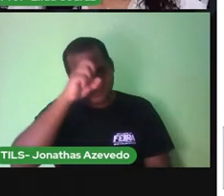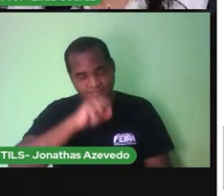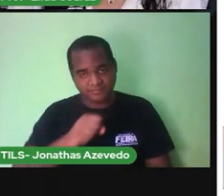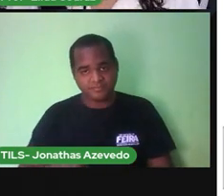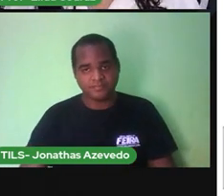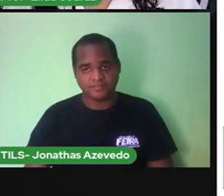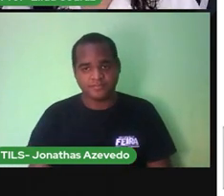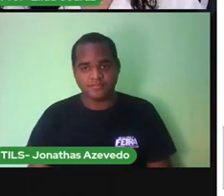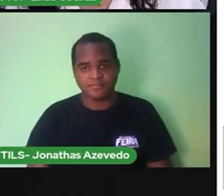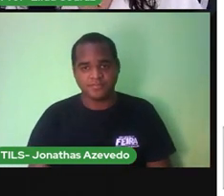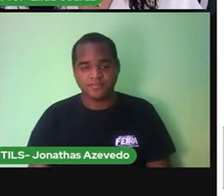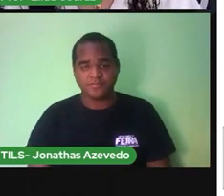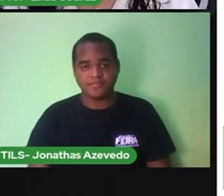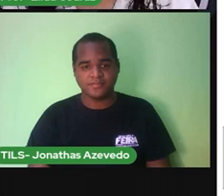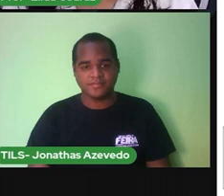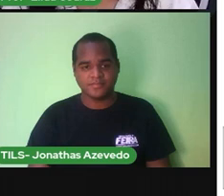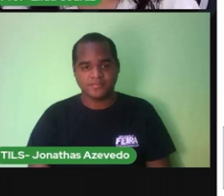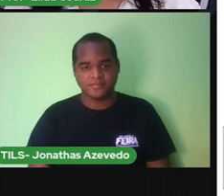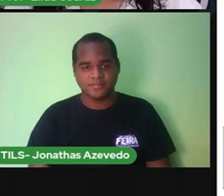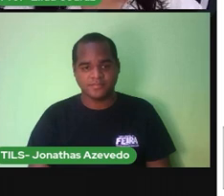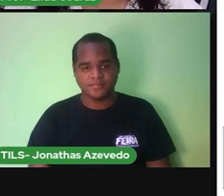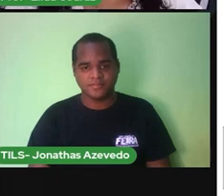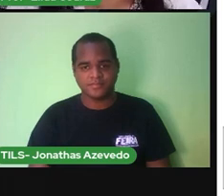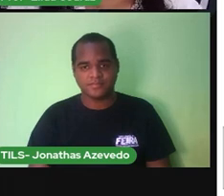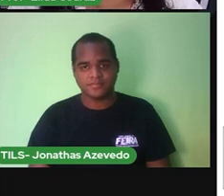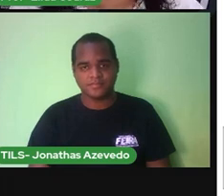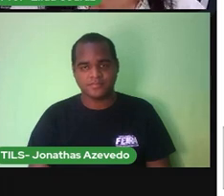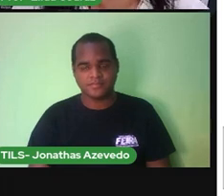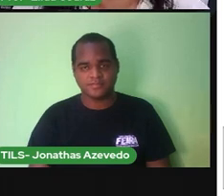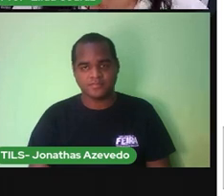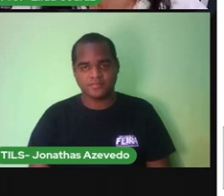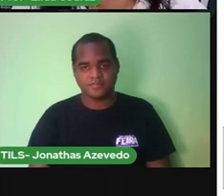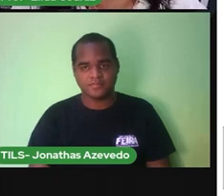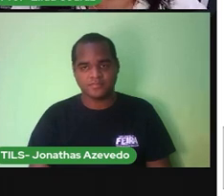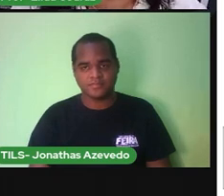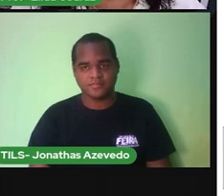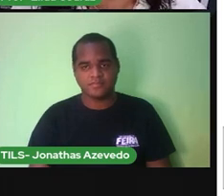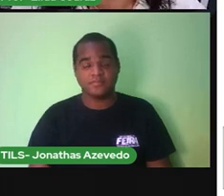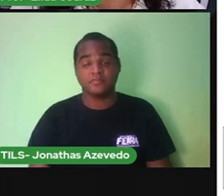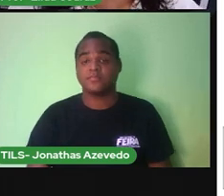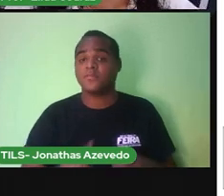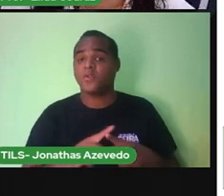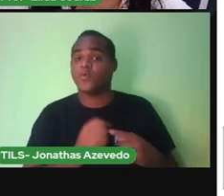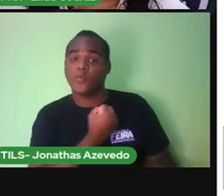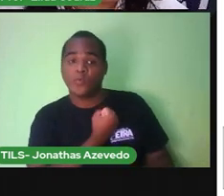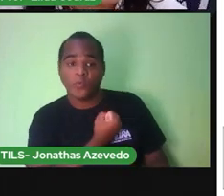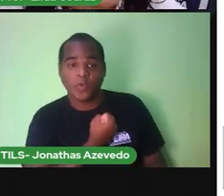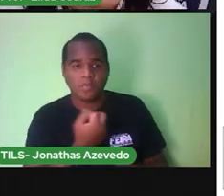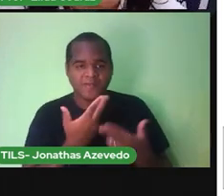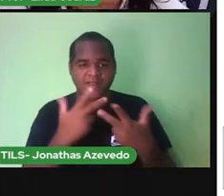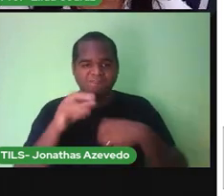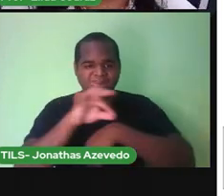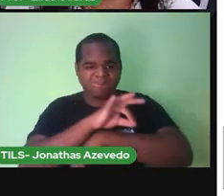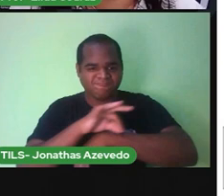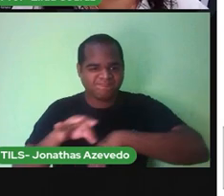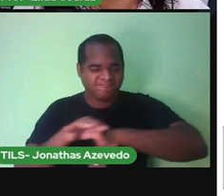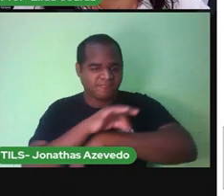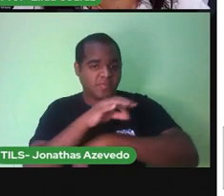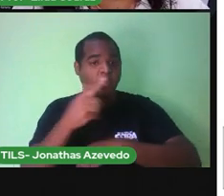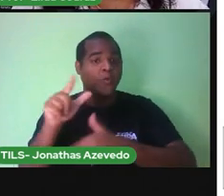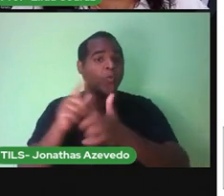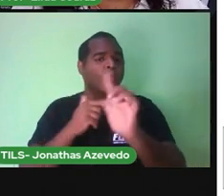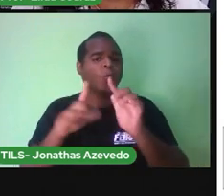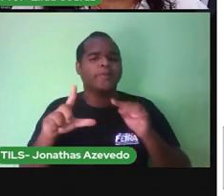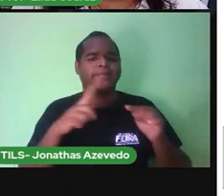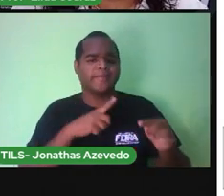E agora o nosso tema Os números e as medidas Nas outras aulas nós vimos